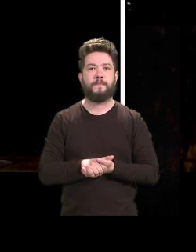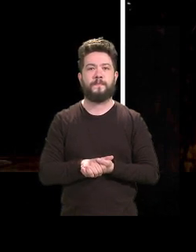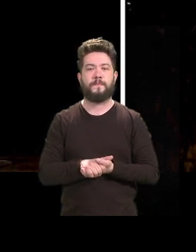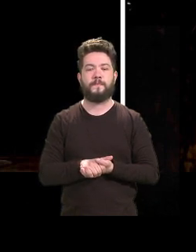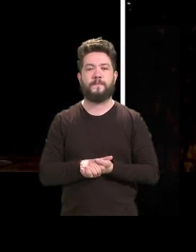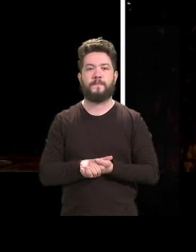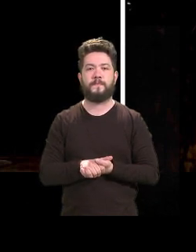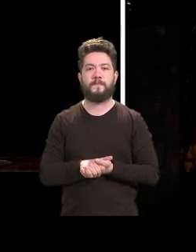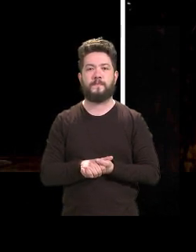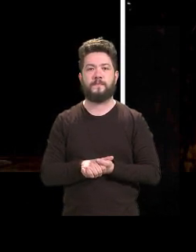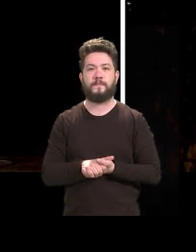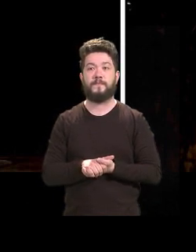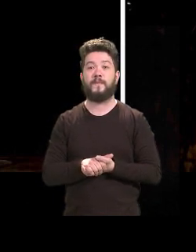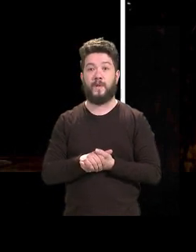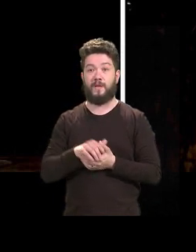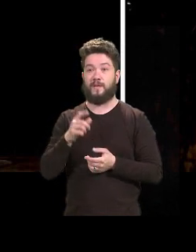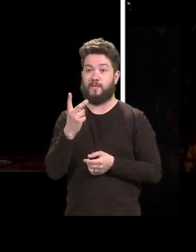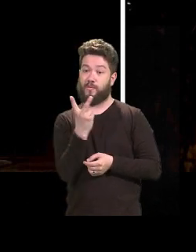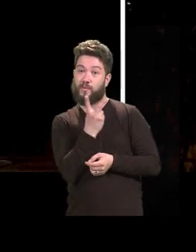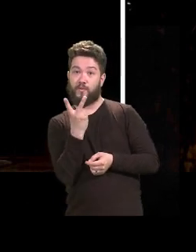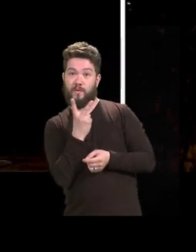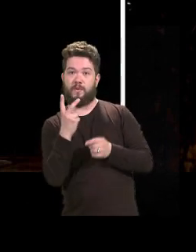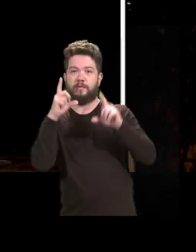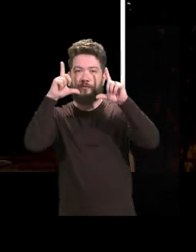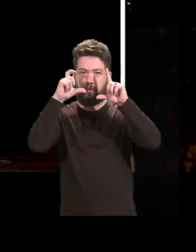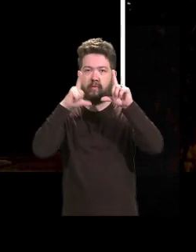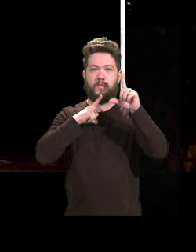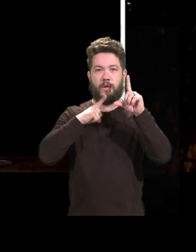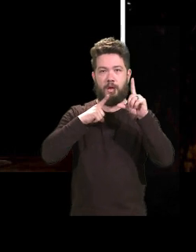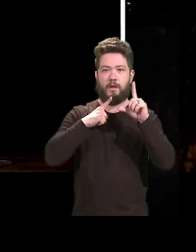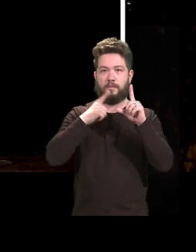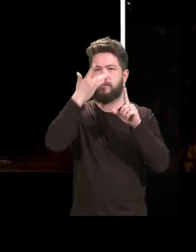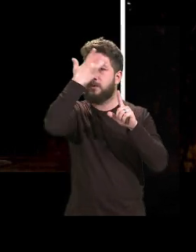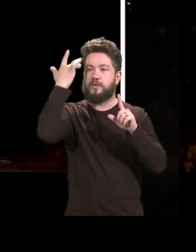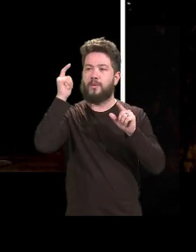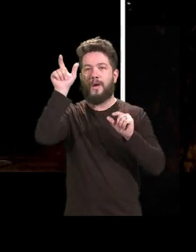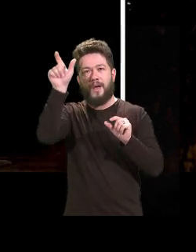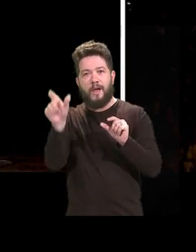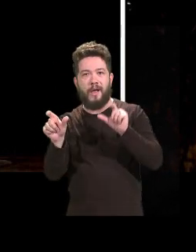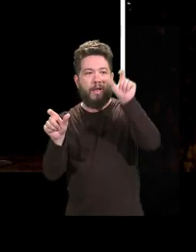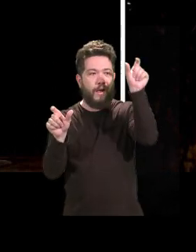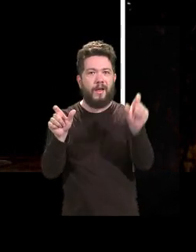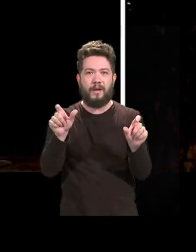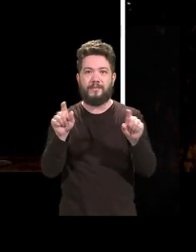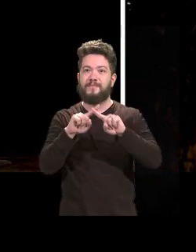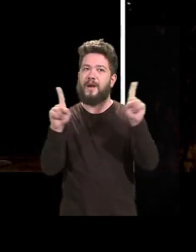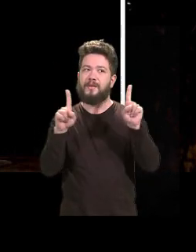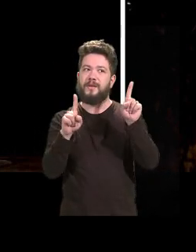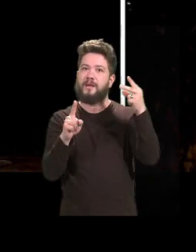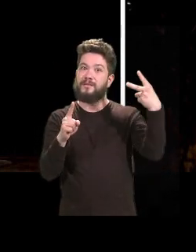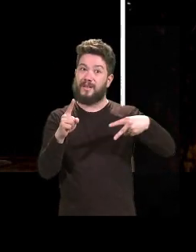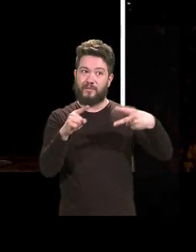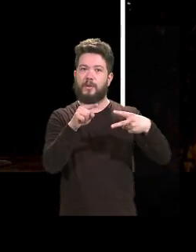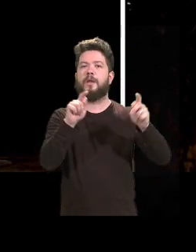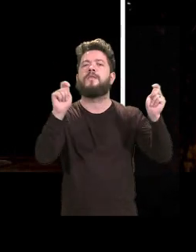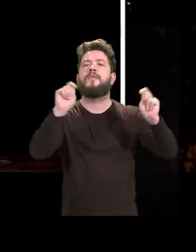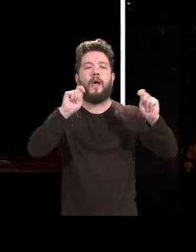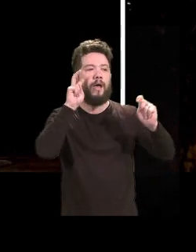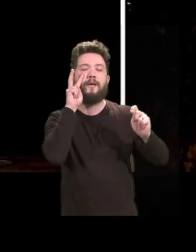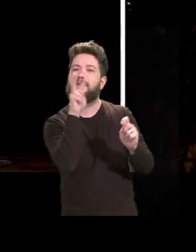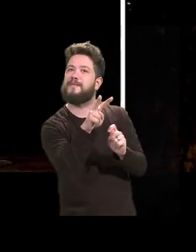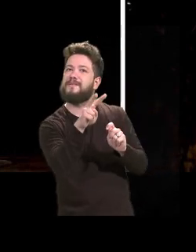Nas duas fotos tem uma pessoa, mas só na segunda é possível notar a presença dessa pessoa ali.